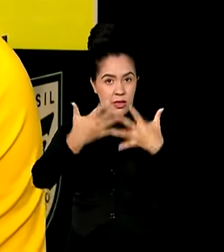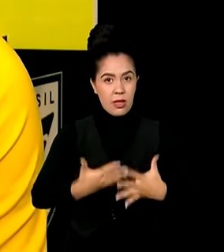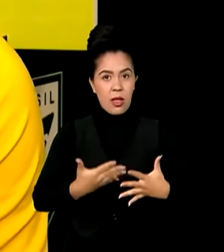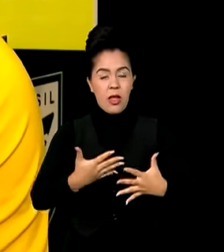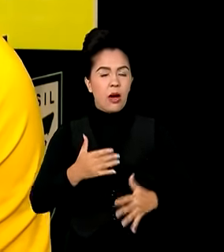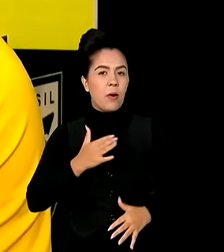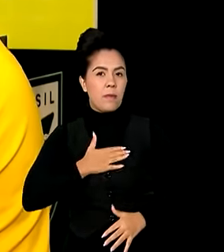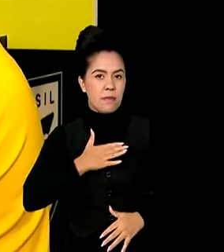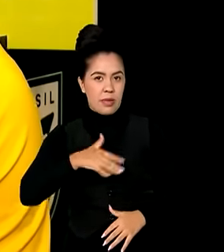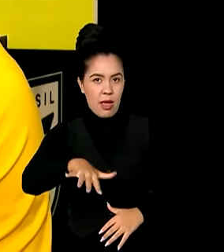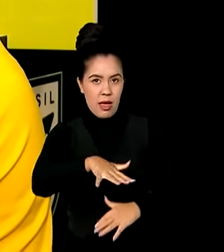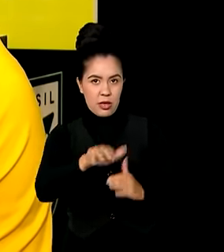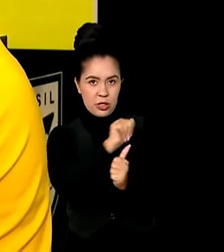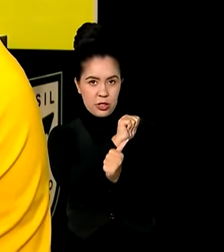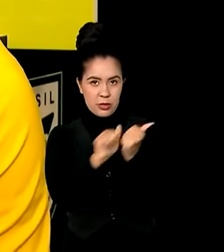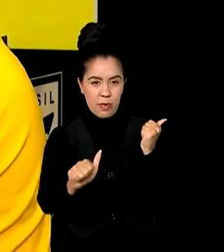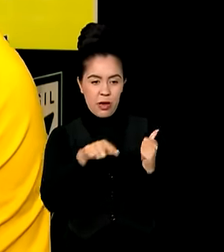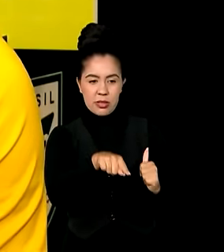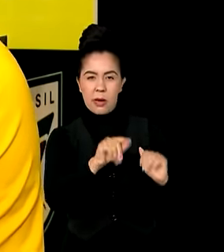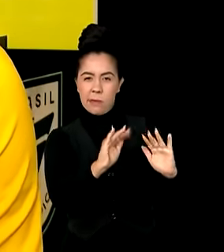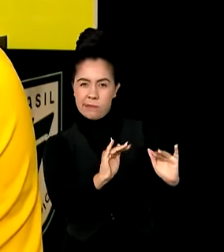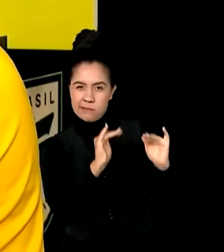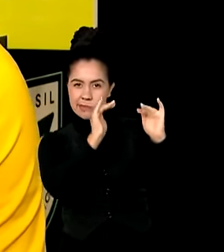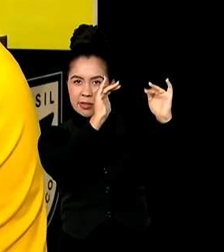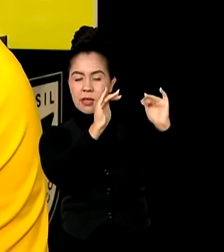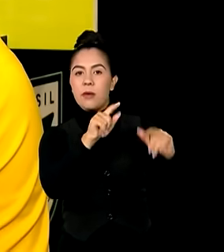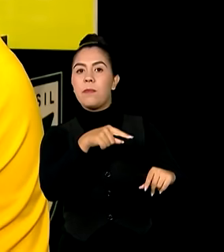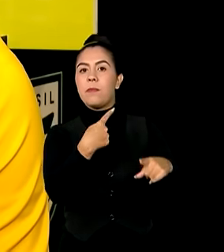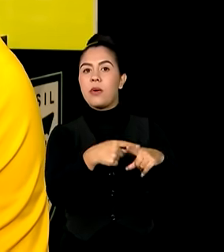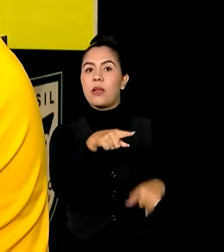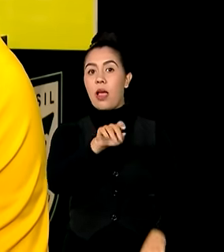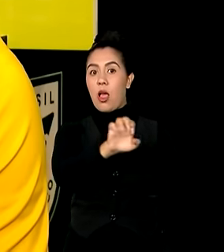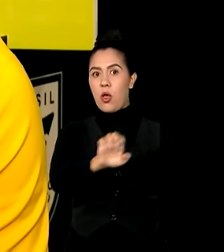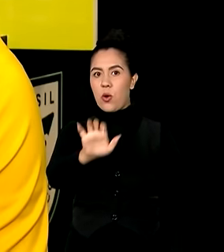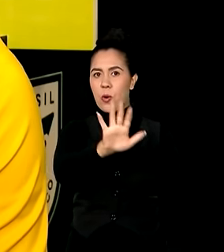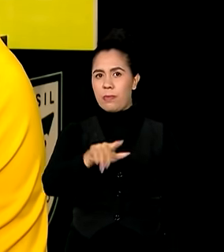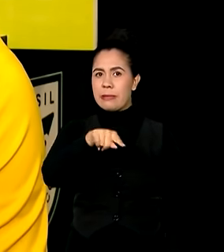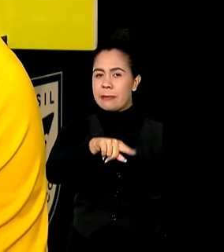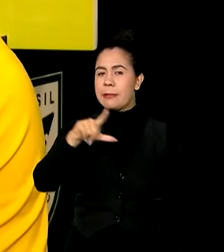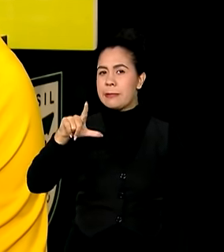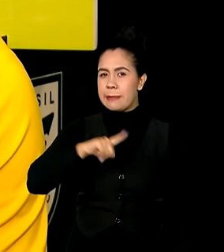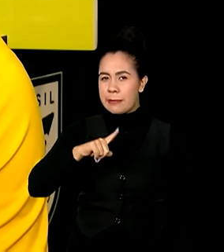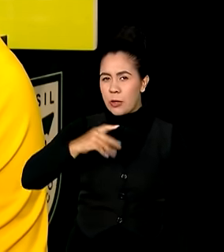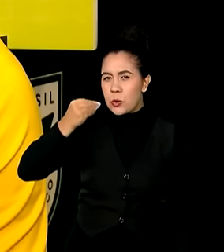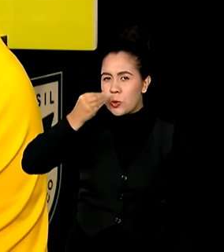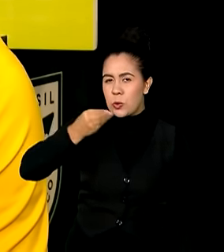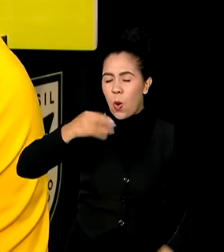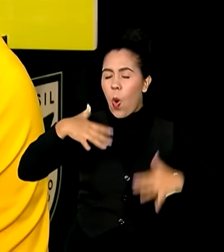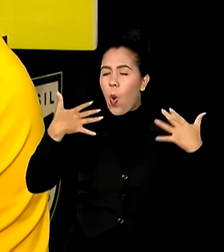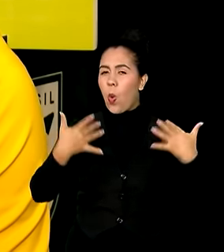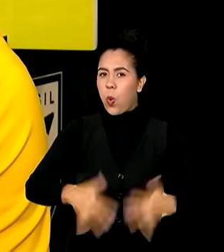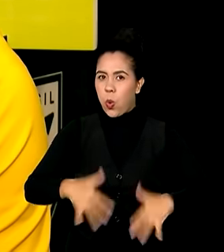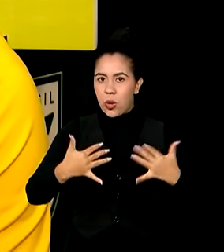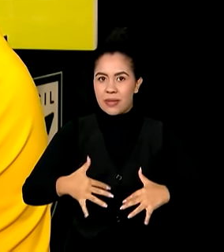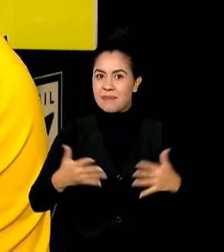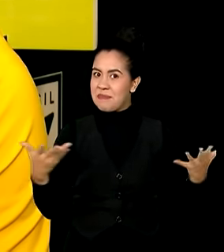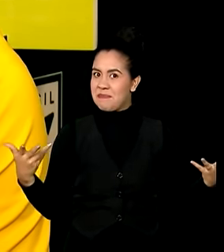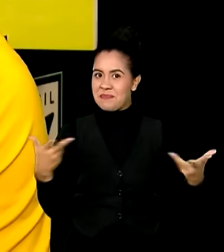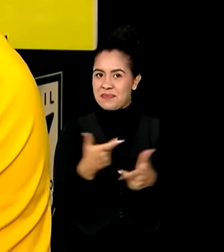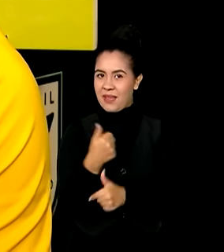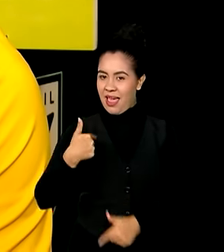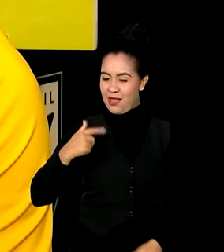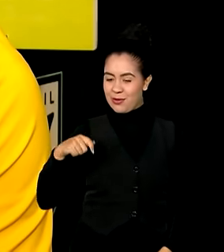elitizado, onde os europeus têm uma certa predominância e é incrível um sul-americano